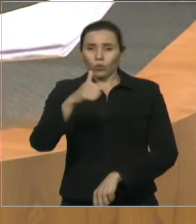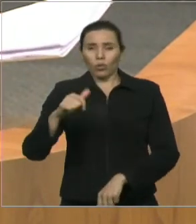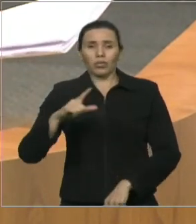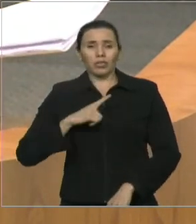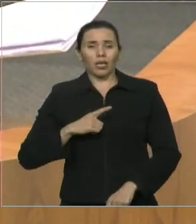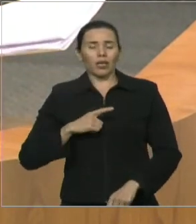possa discutir isso amanhã. vamos